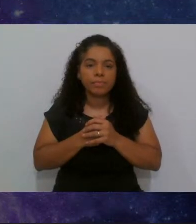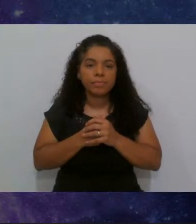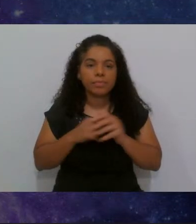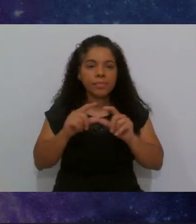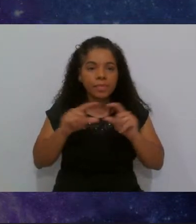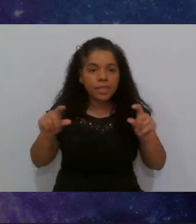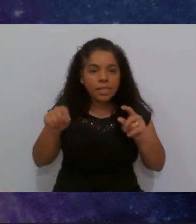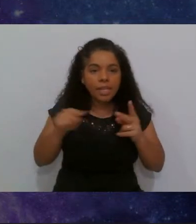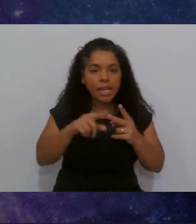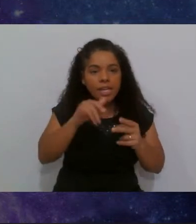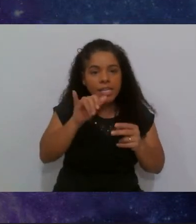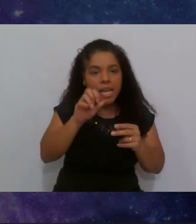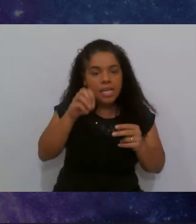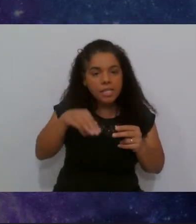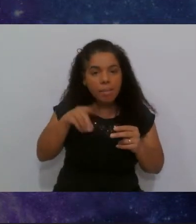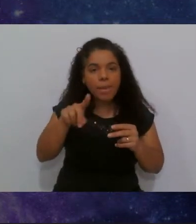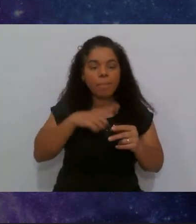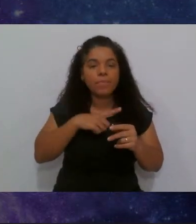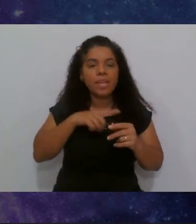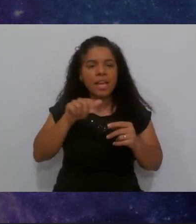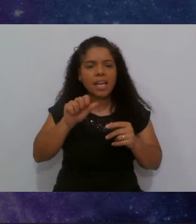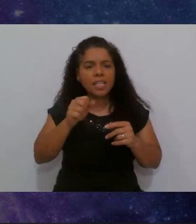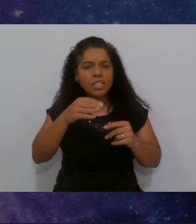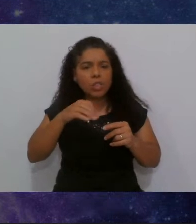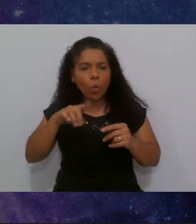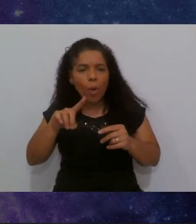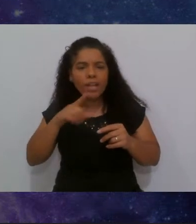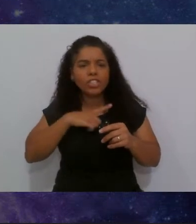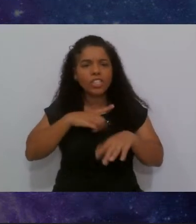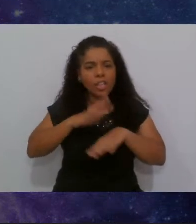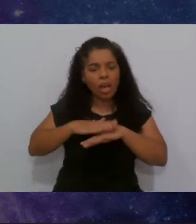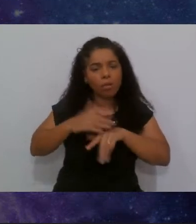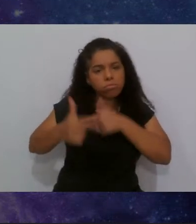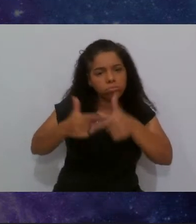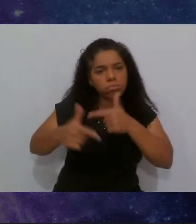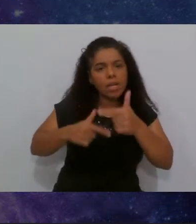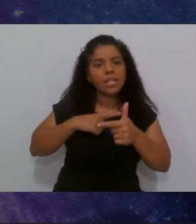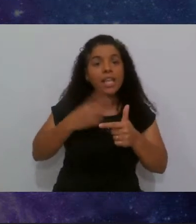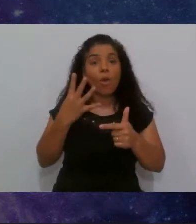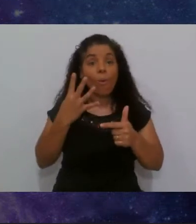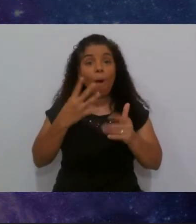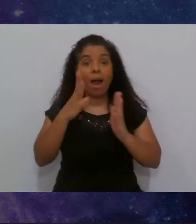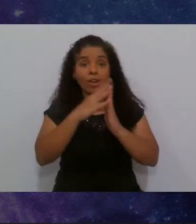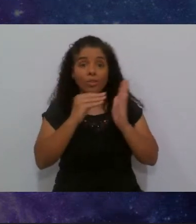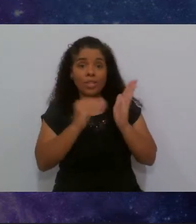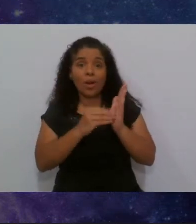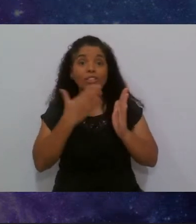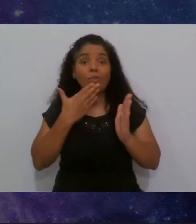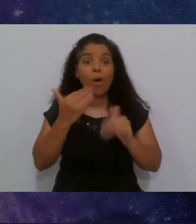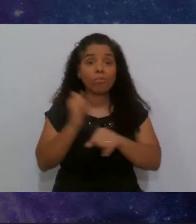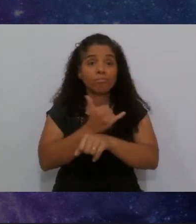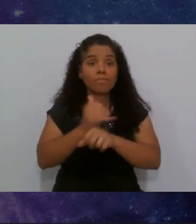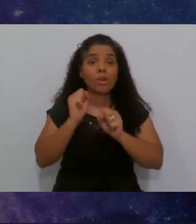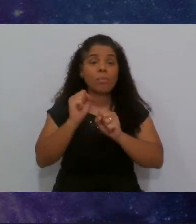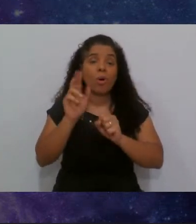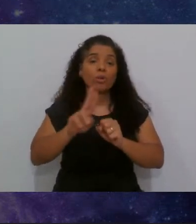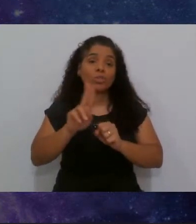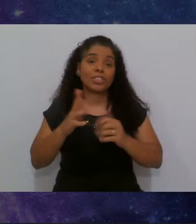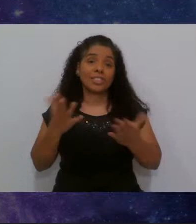Yasmin Nascimento, a squad em que atuo utiliza quatro linguagens, qual a estratégia que eu utilizar?